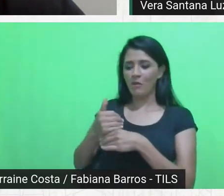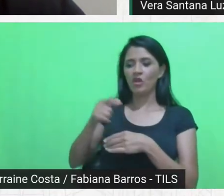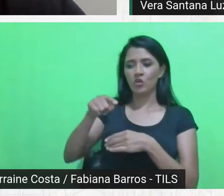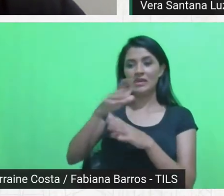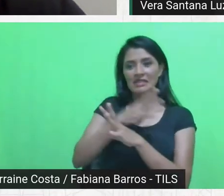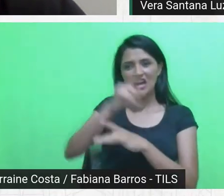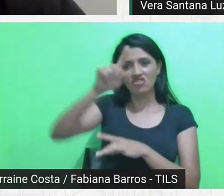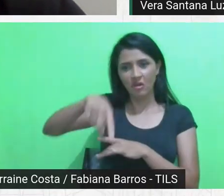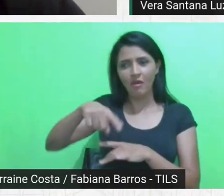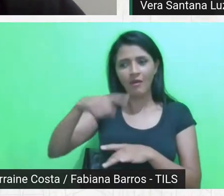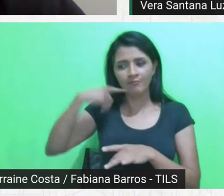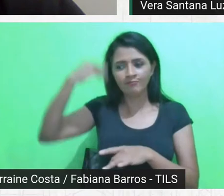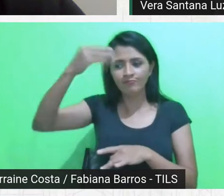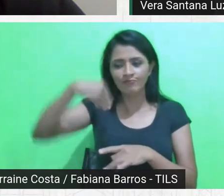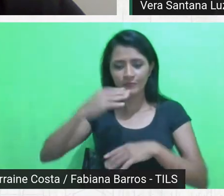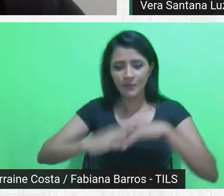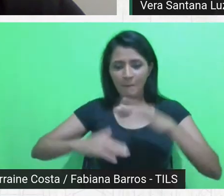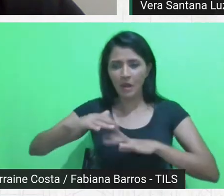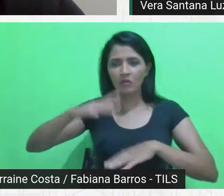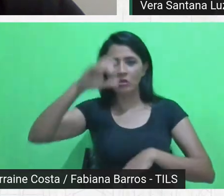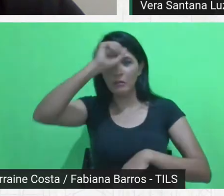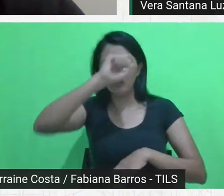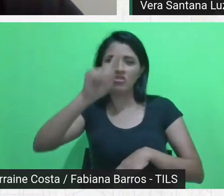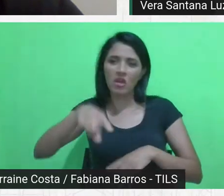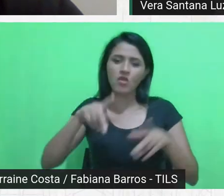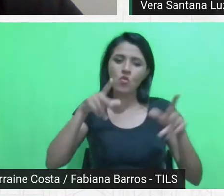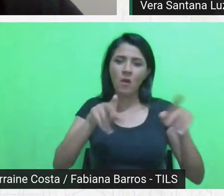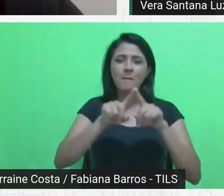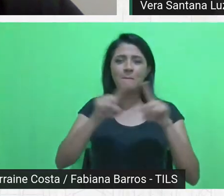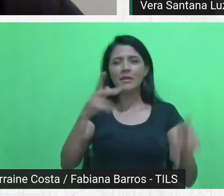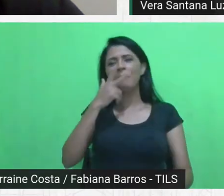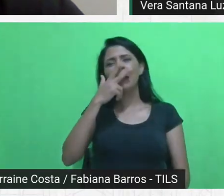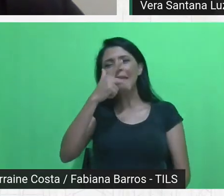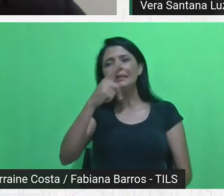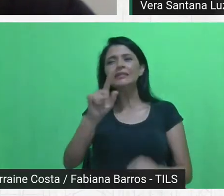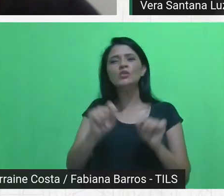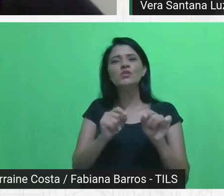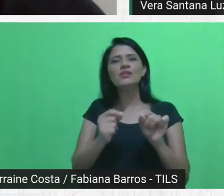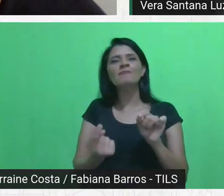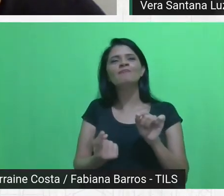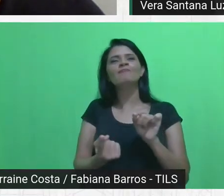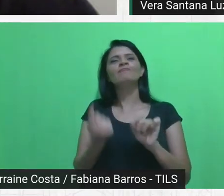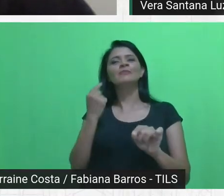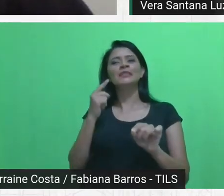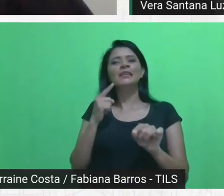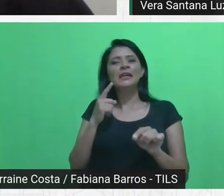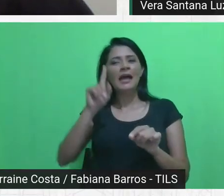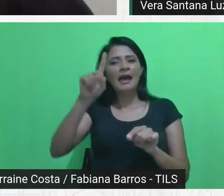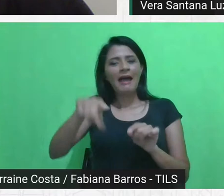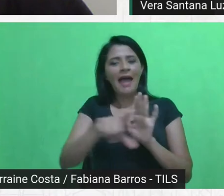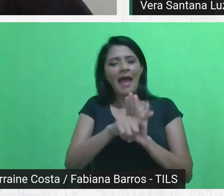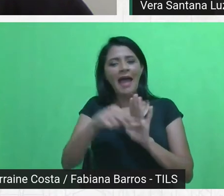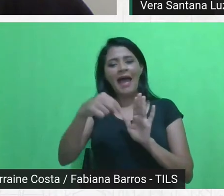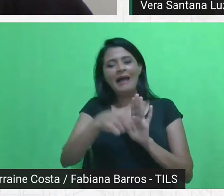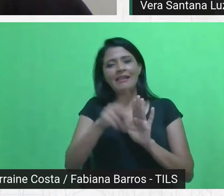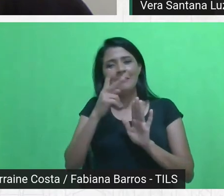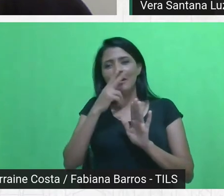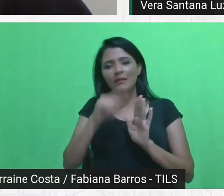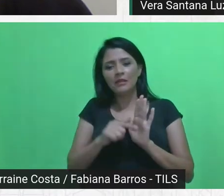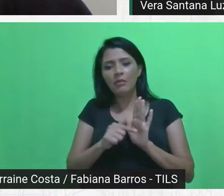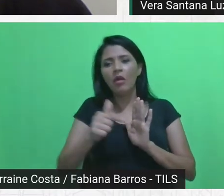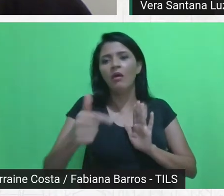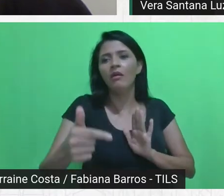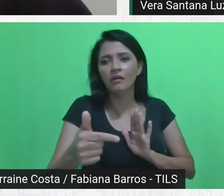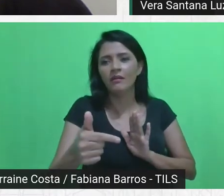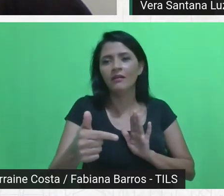Mas me parece que no fundo, no fundo, tem uma coisa que as leis são sempre muito adiantadas, né? E a gente tem que